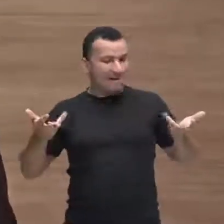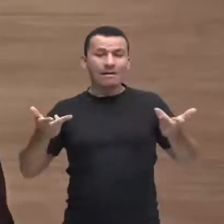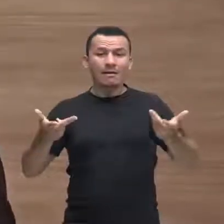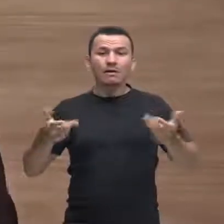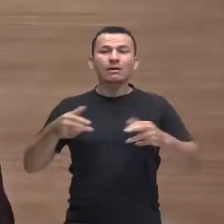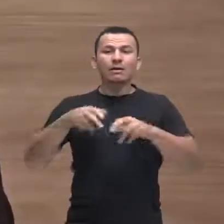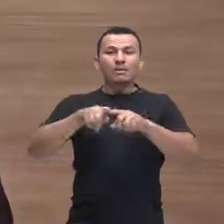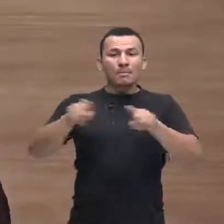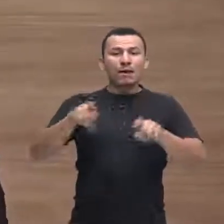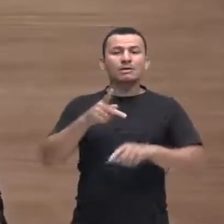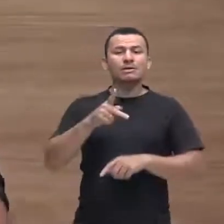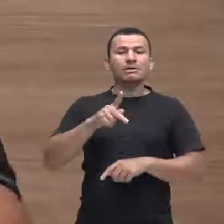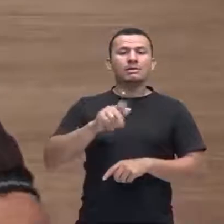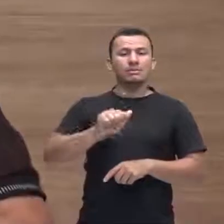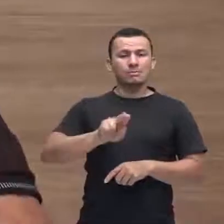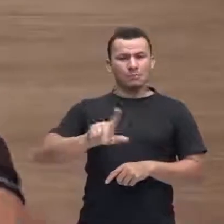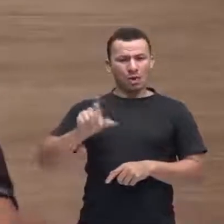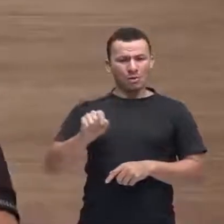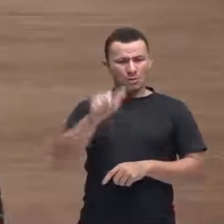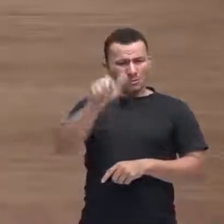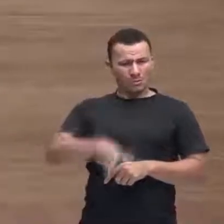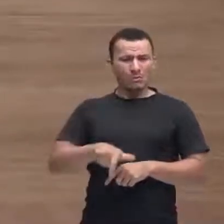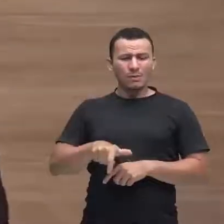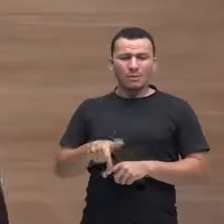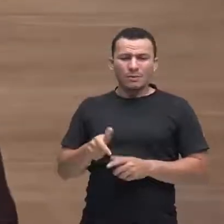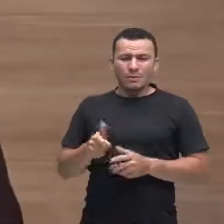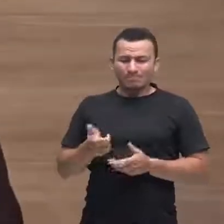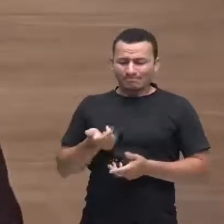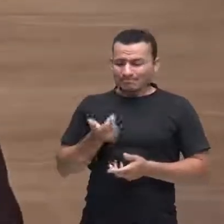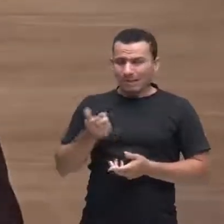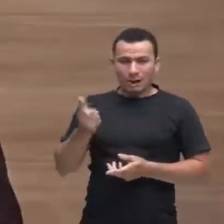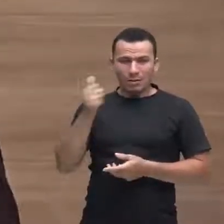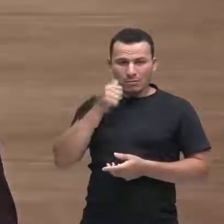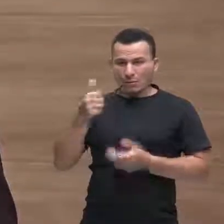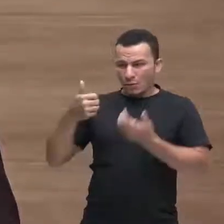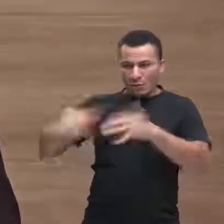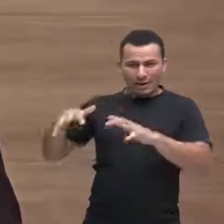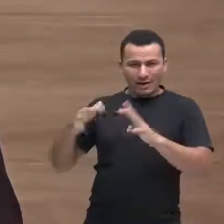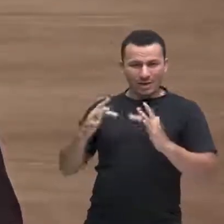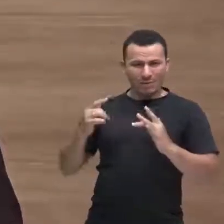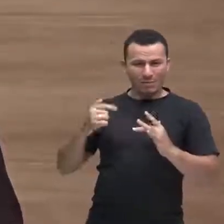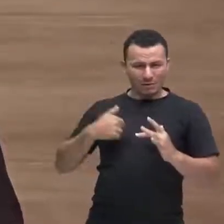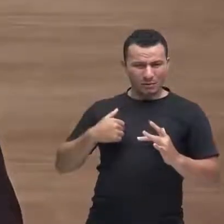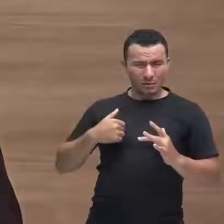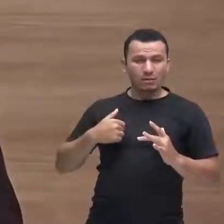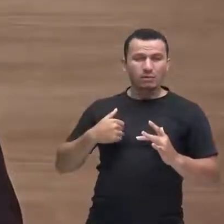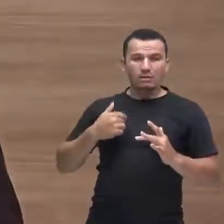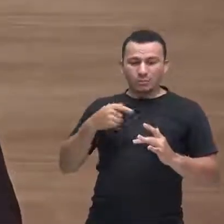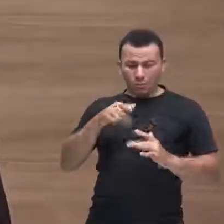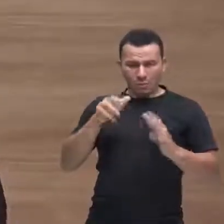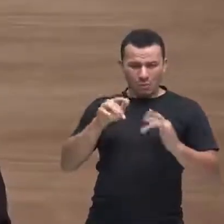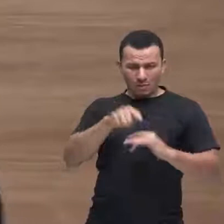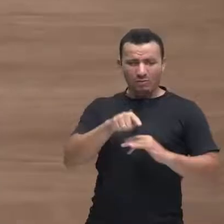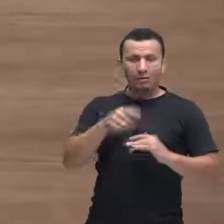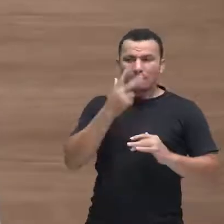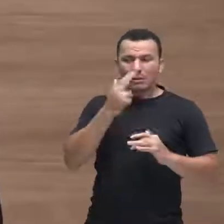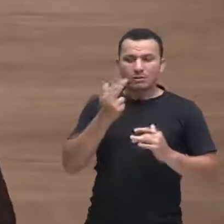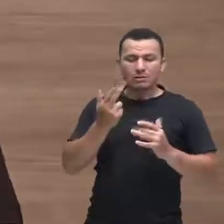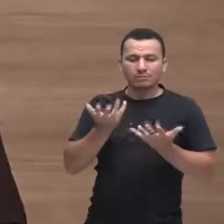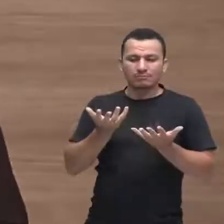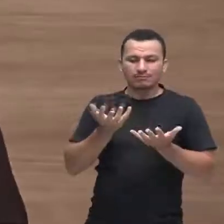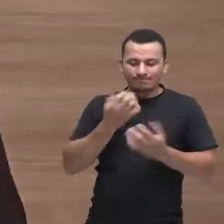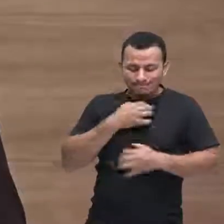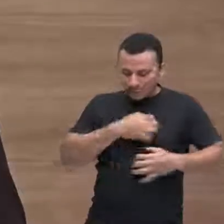rejeição foi levada a conta de uma das maiores rejeições da vida dele nós não sabemos